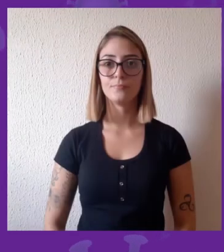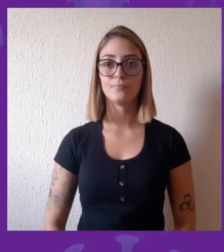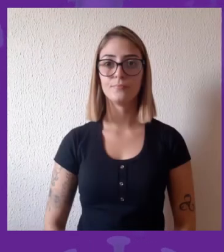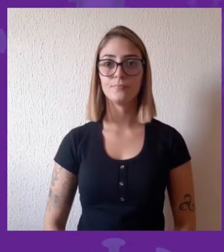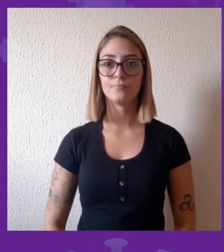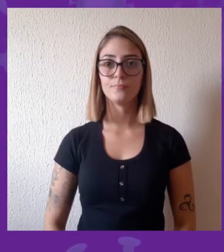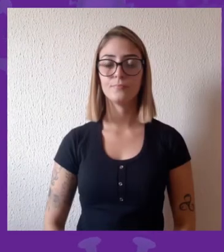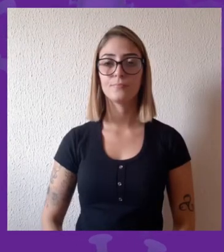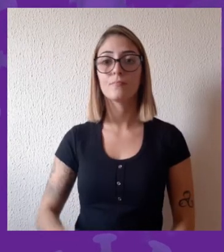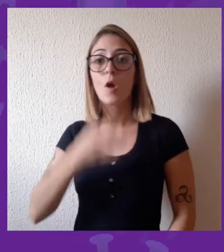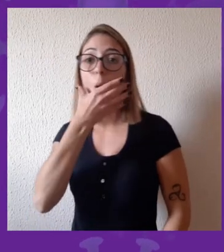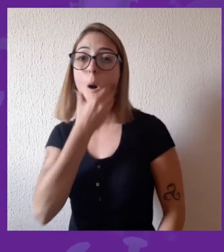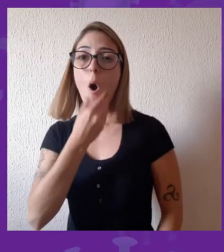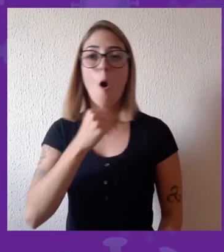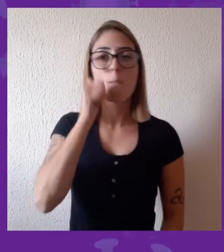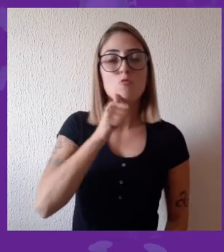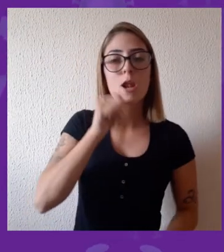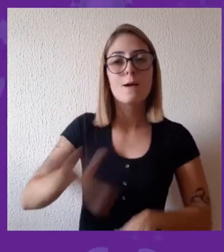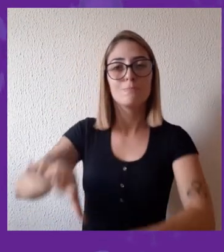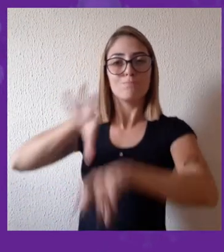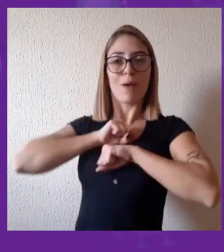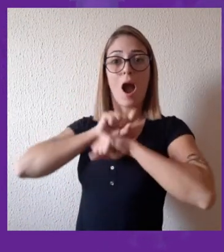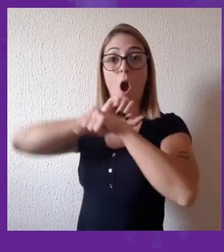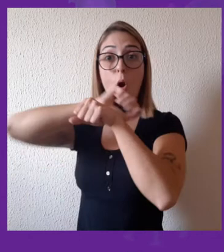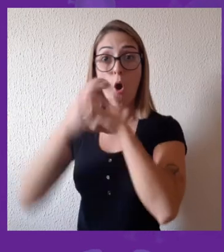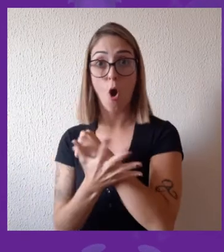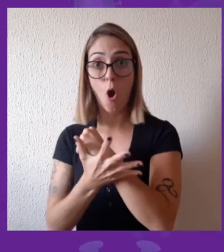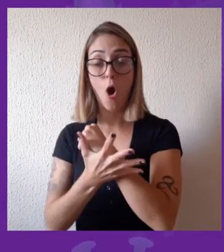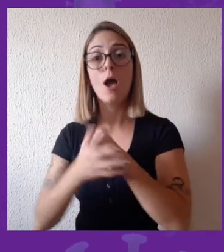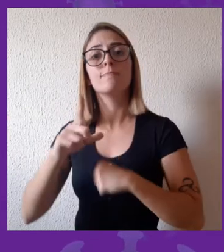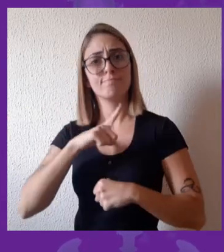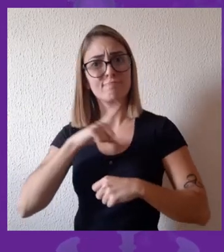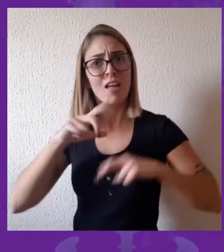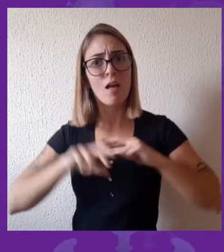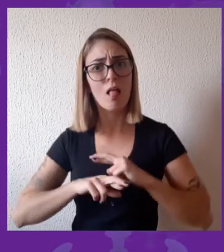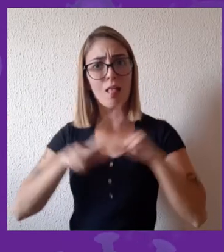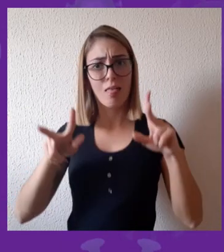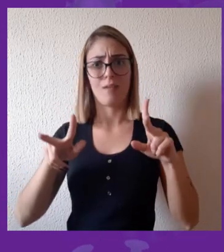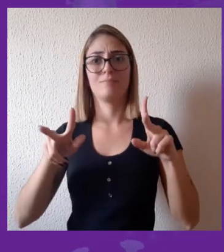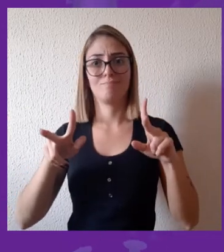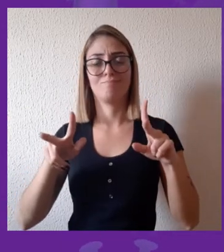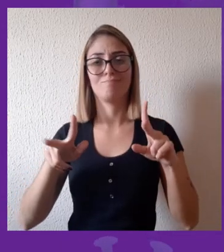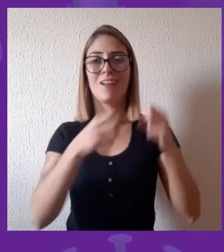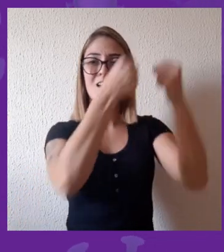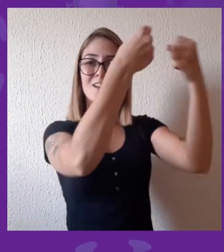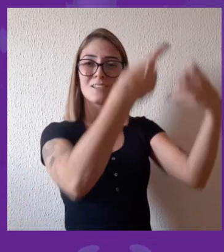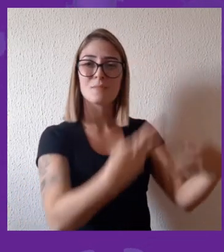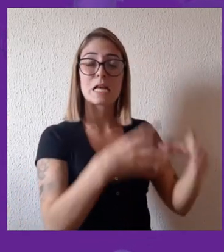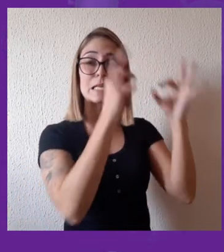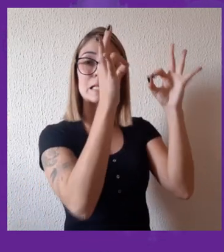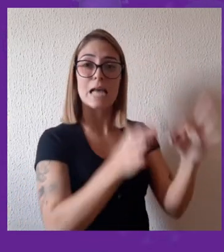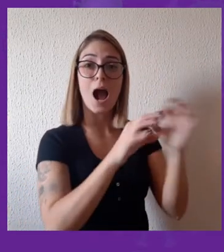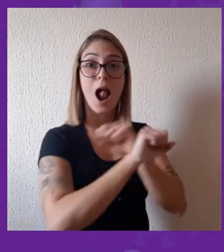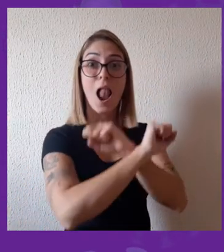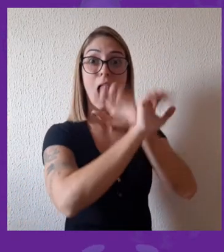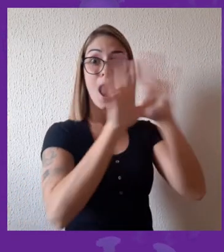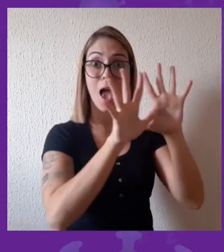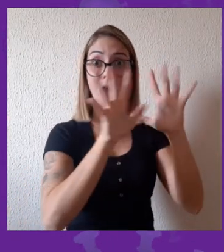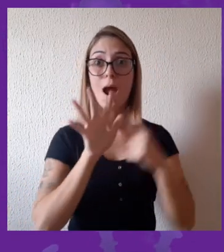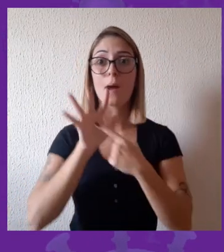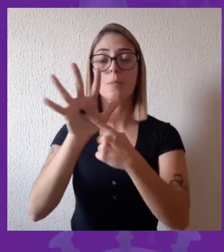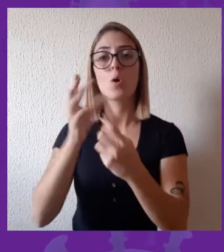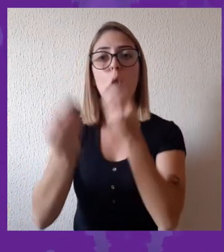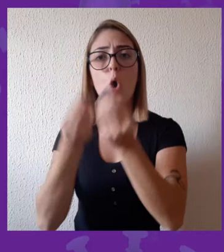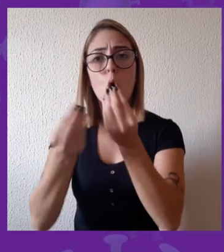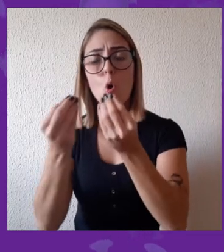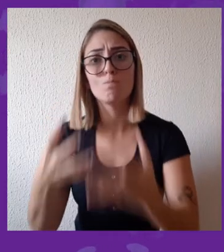Não existe ainda uma definição muito clara para explicar a diferença com que a covid afeta homens e mulheres.